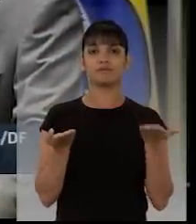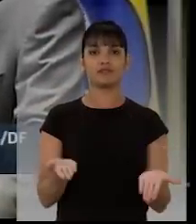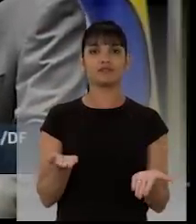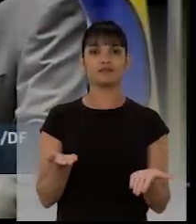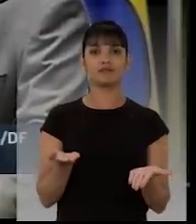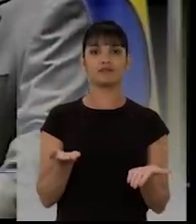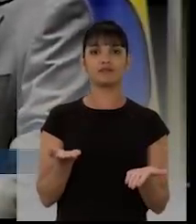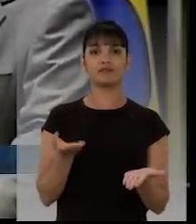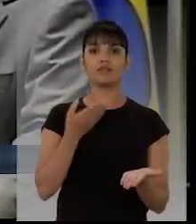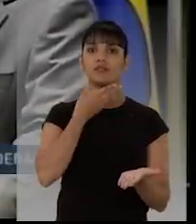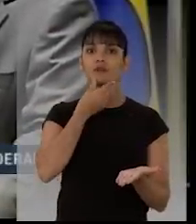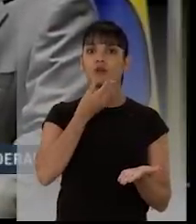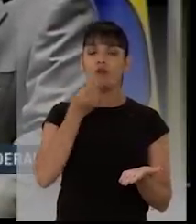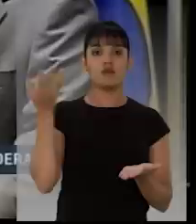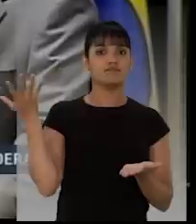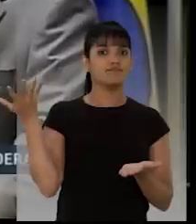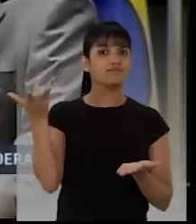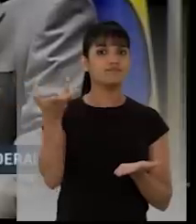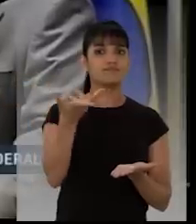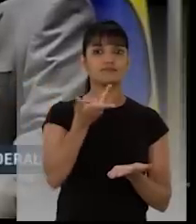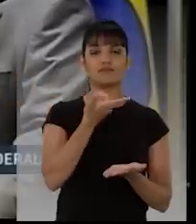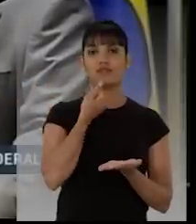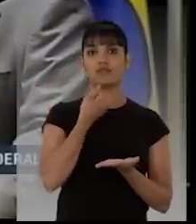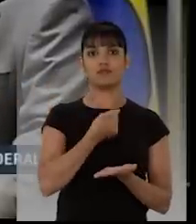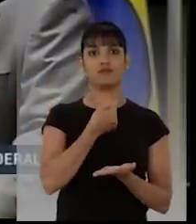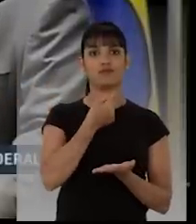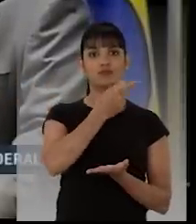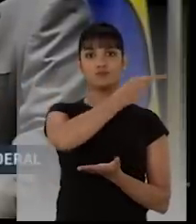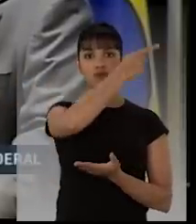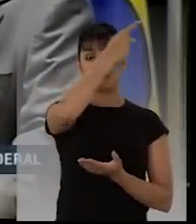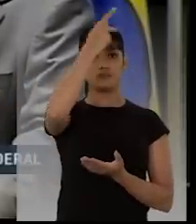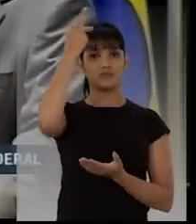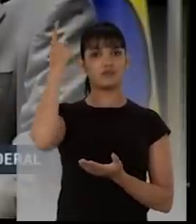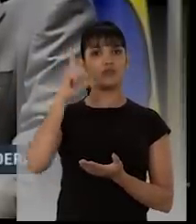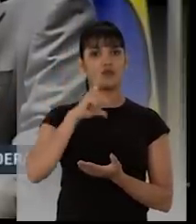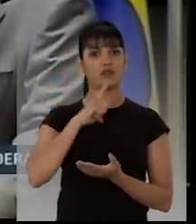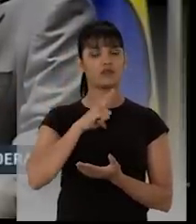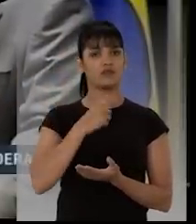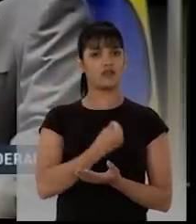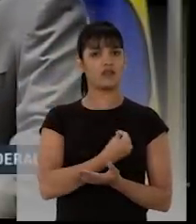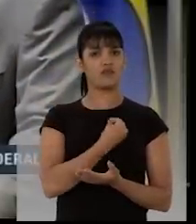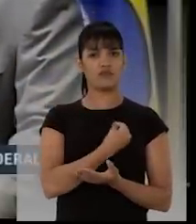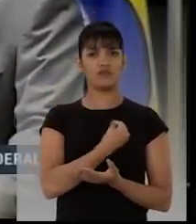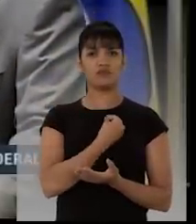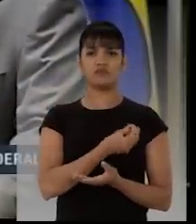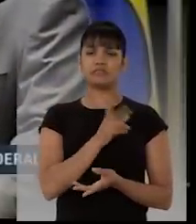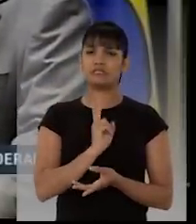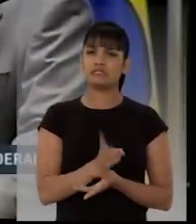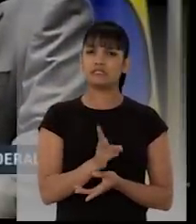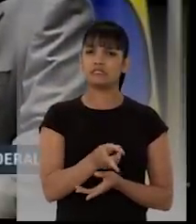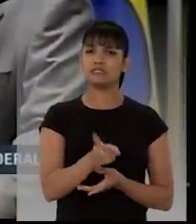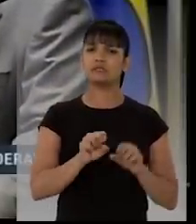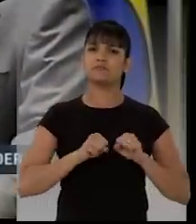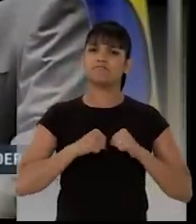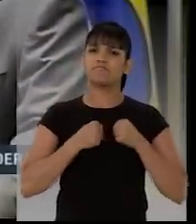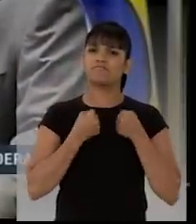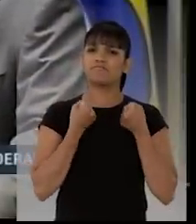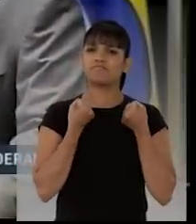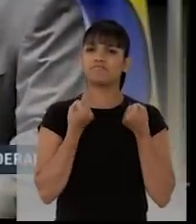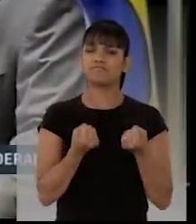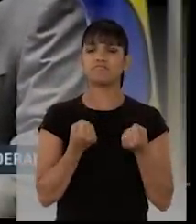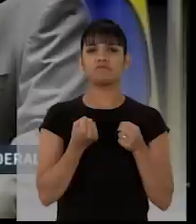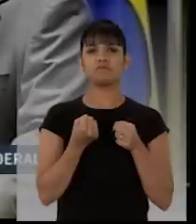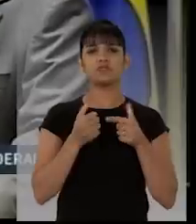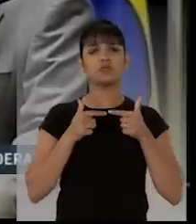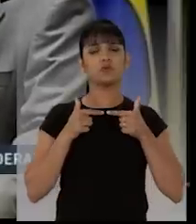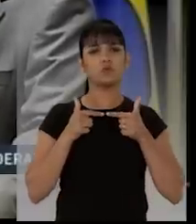mais brilhantes quadros. Uma pessoa que dedicou toda a sua vida, toda a sua